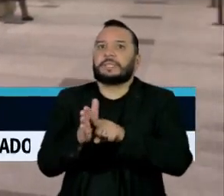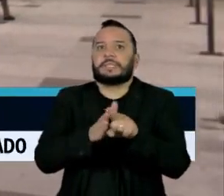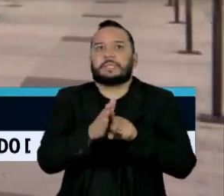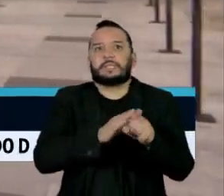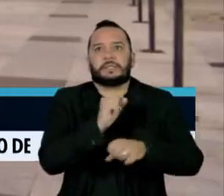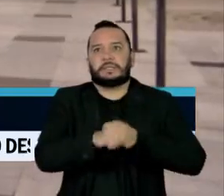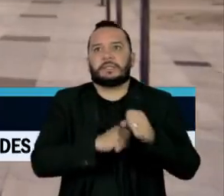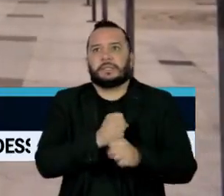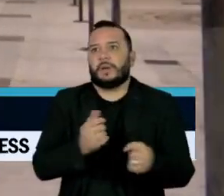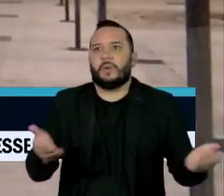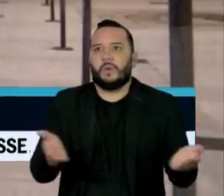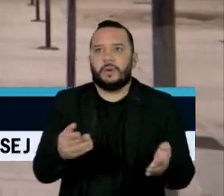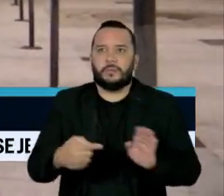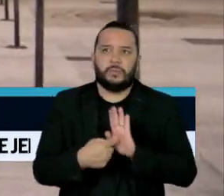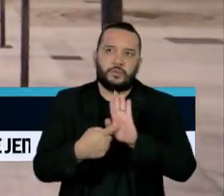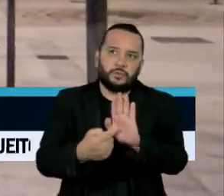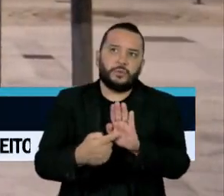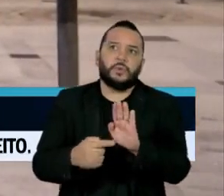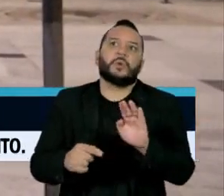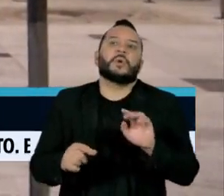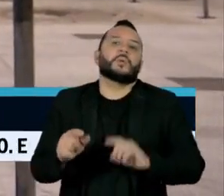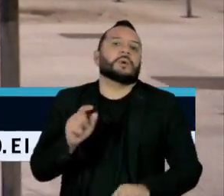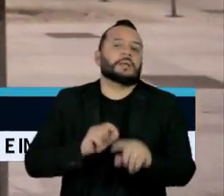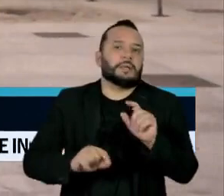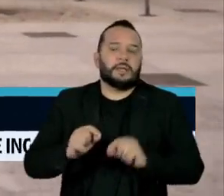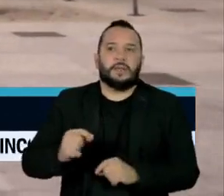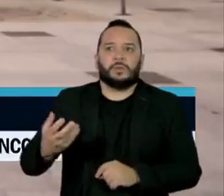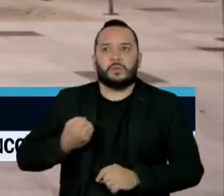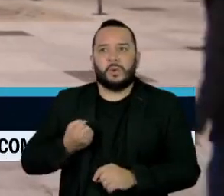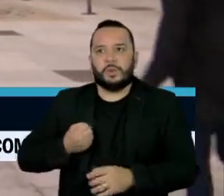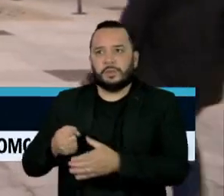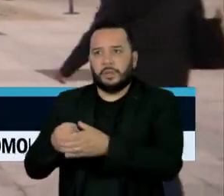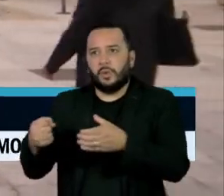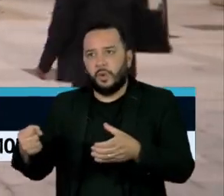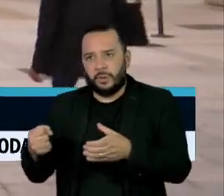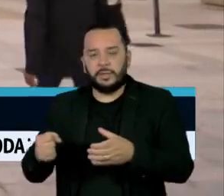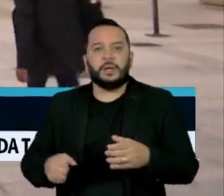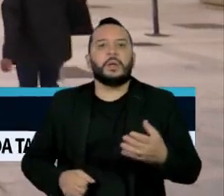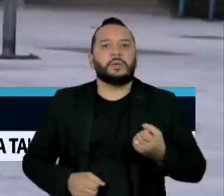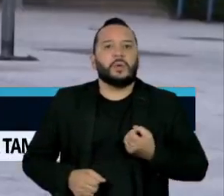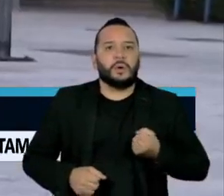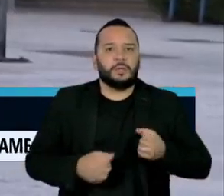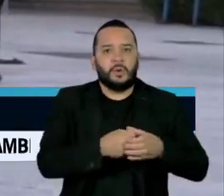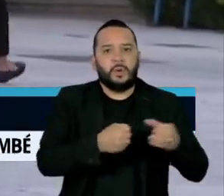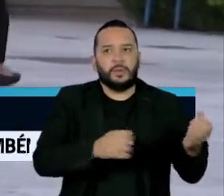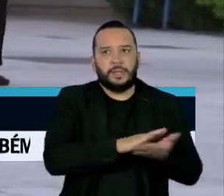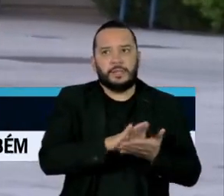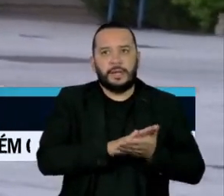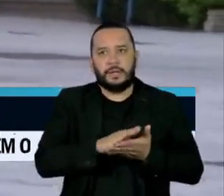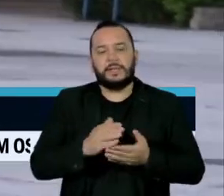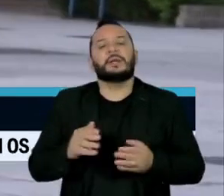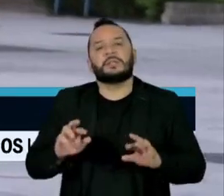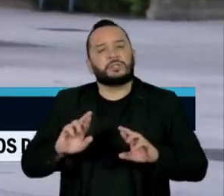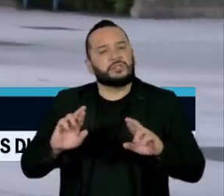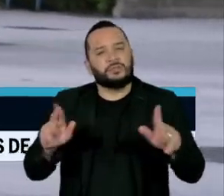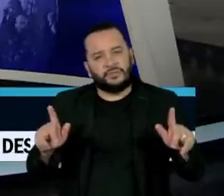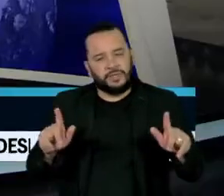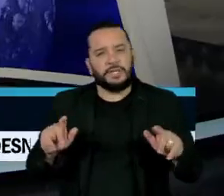este ano mostrando que a diferença de notas entre cotistas e não cotistas é pequena e cai durante o curso. Música Música